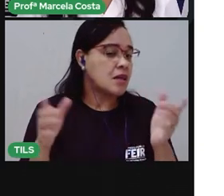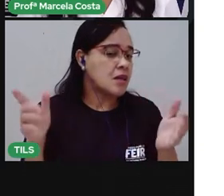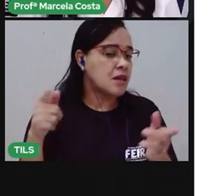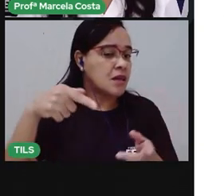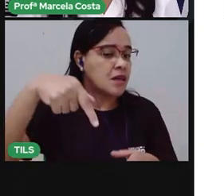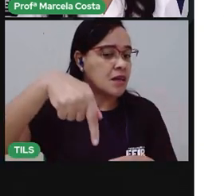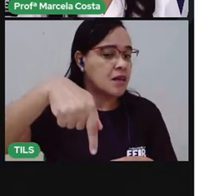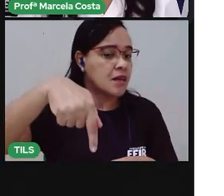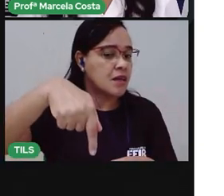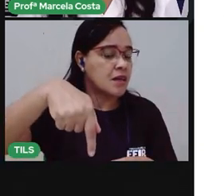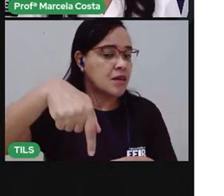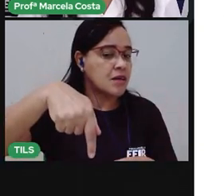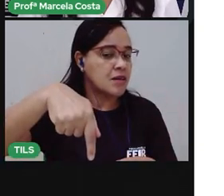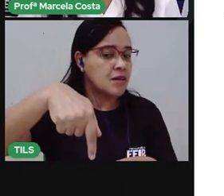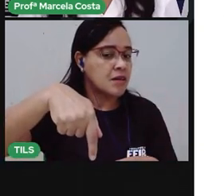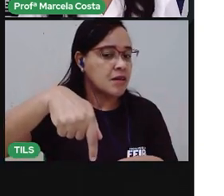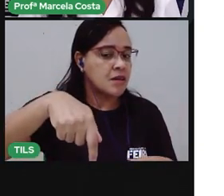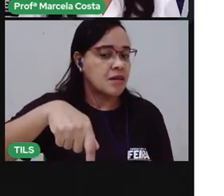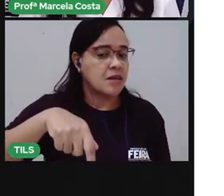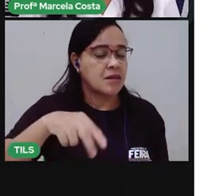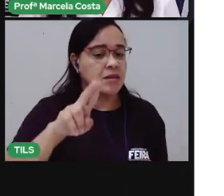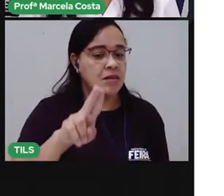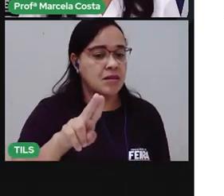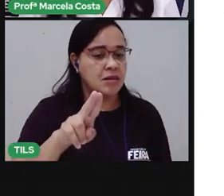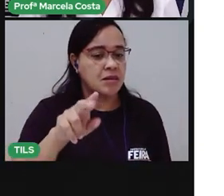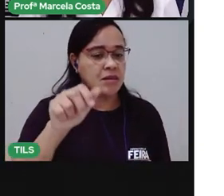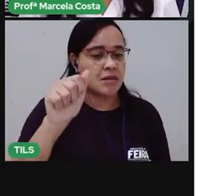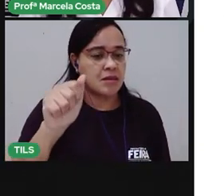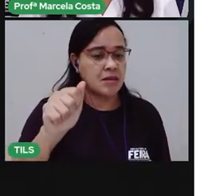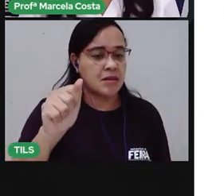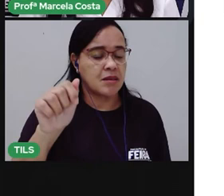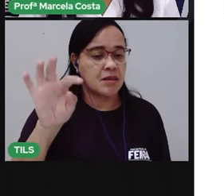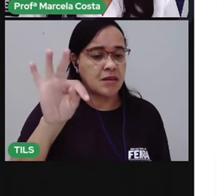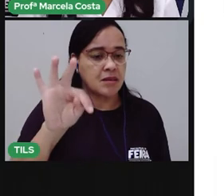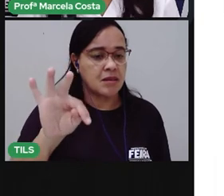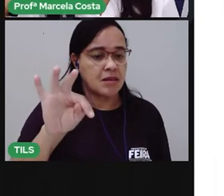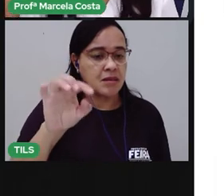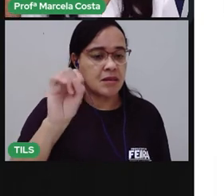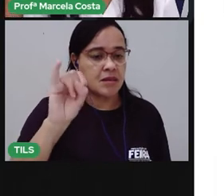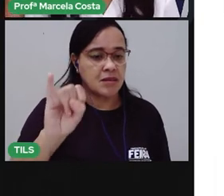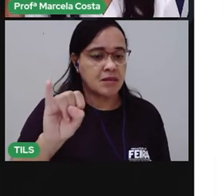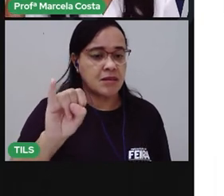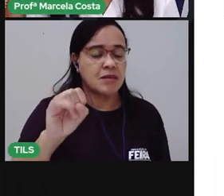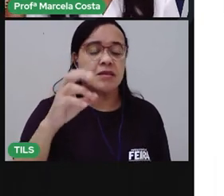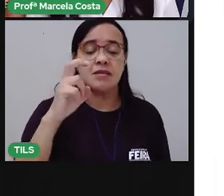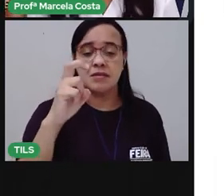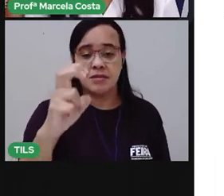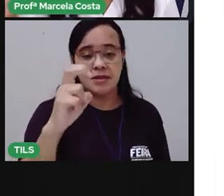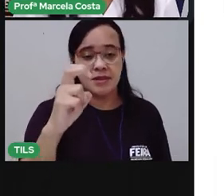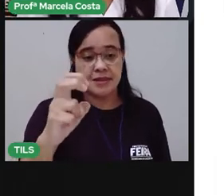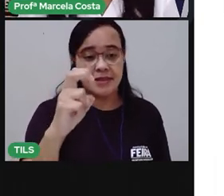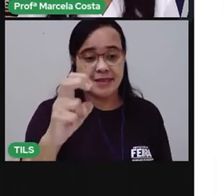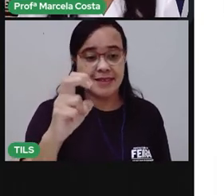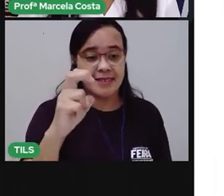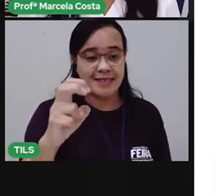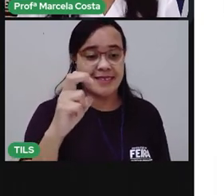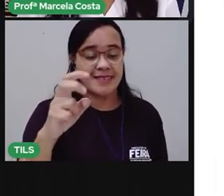Tem uma Duas Três Quatro Cinco Cinco letrinhas